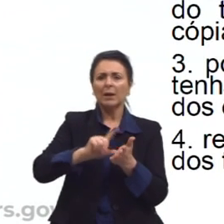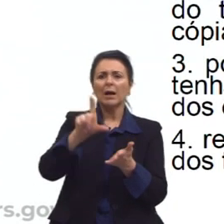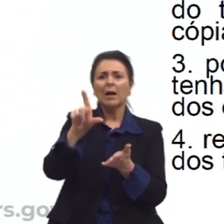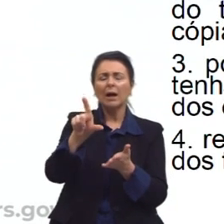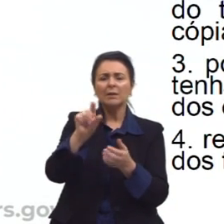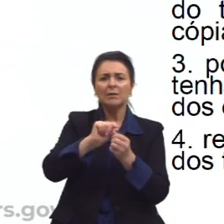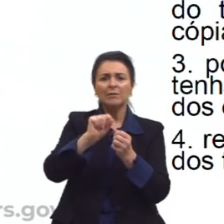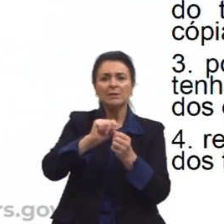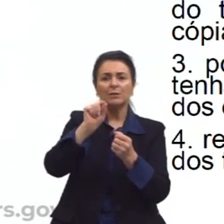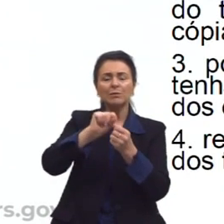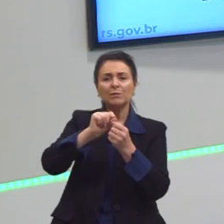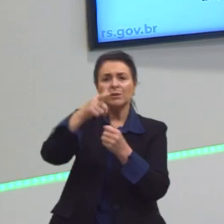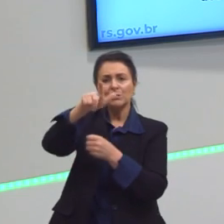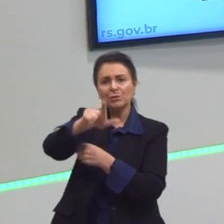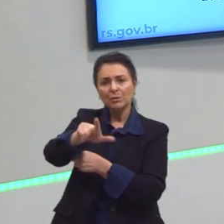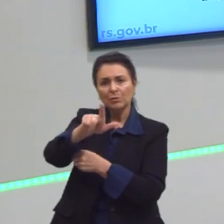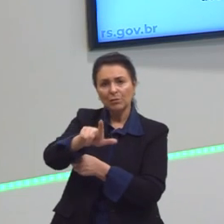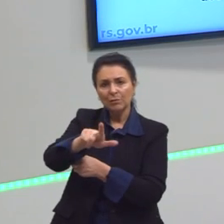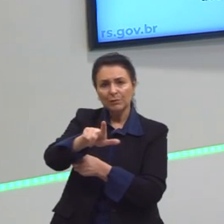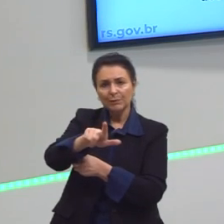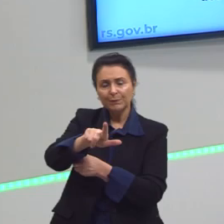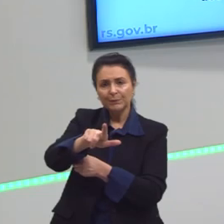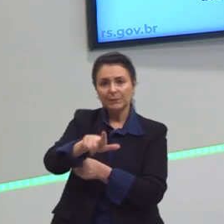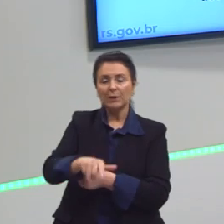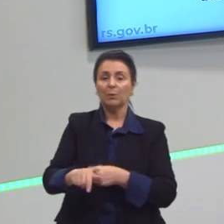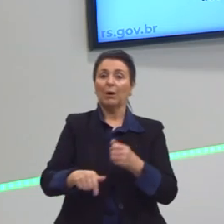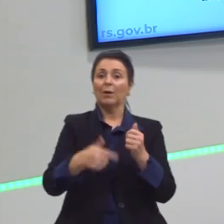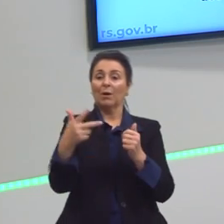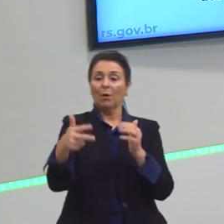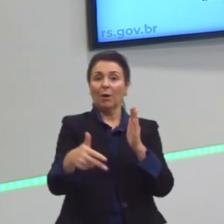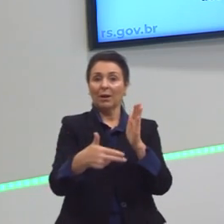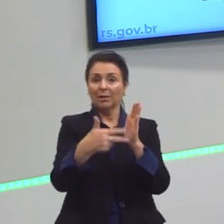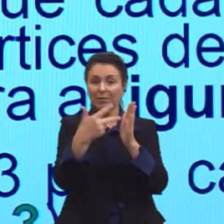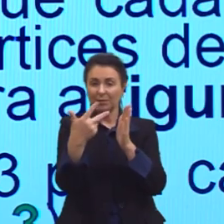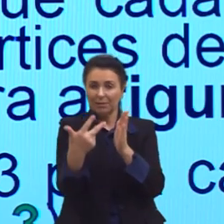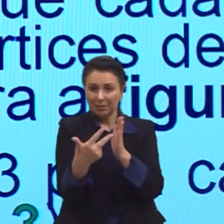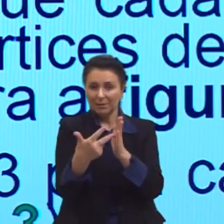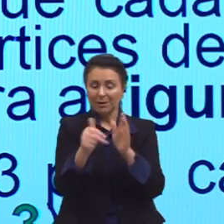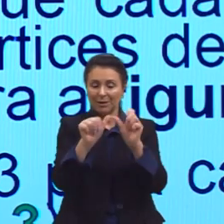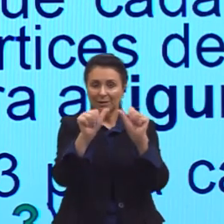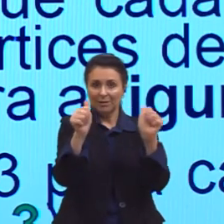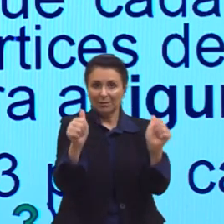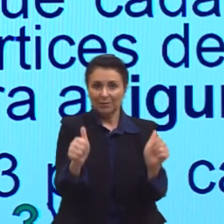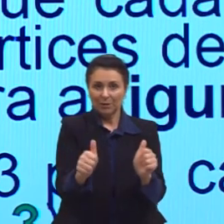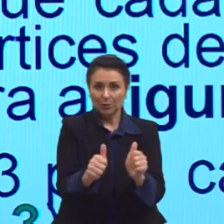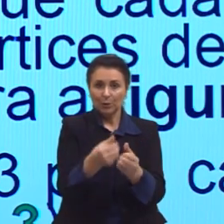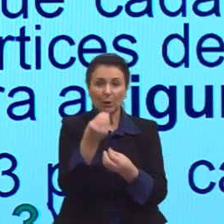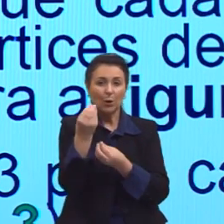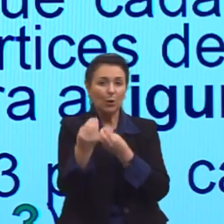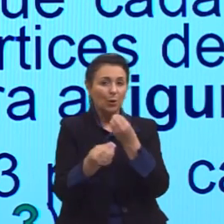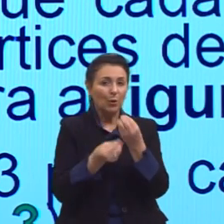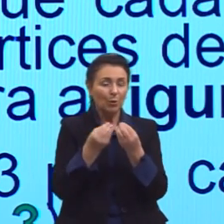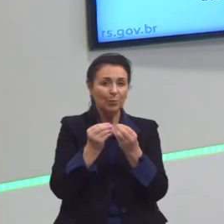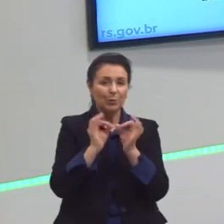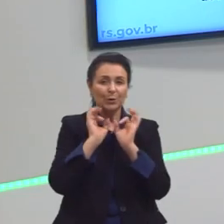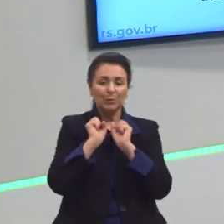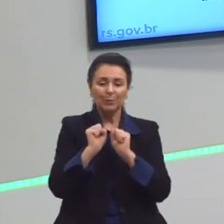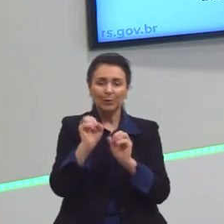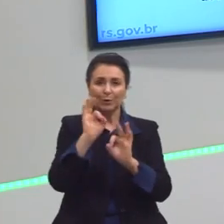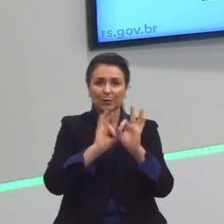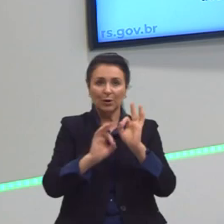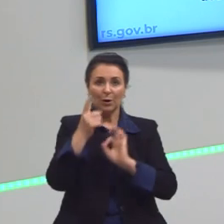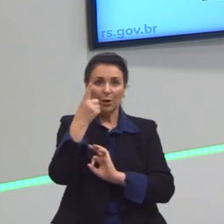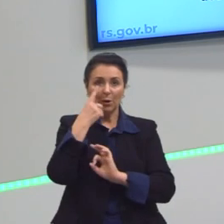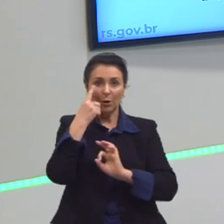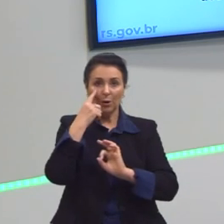no passo 3. Aqui, então, nós temos a terceira figura. Como que a gente pode montar essa figura? Olhem aqui para